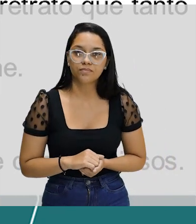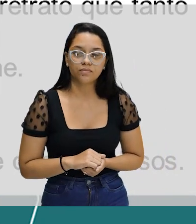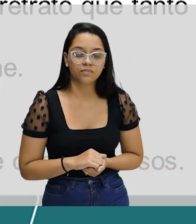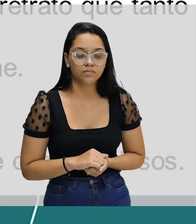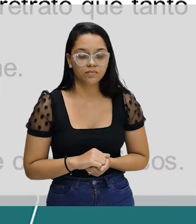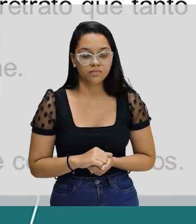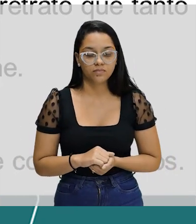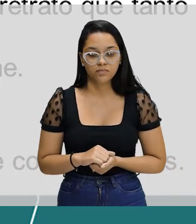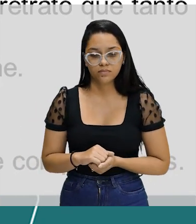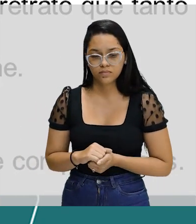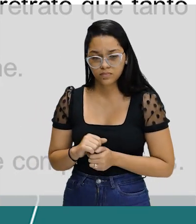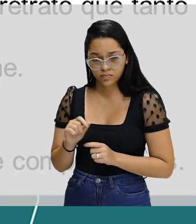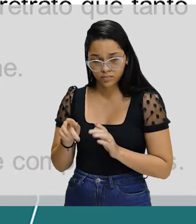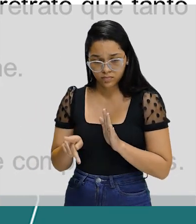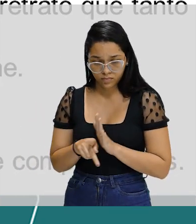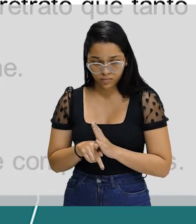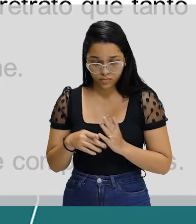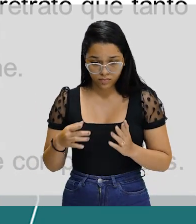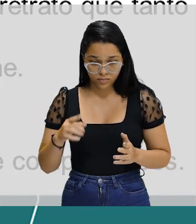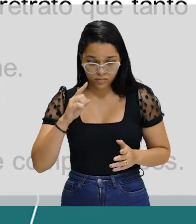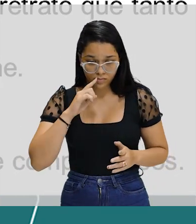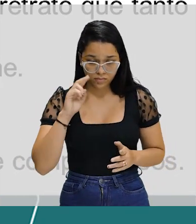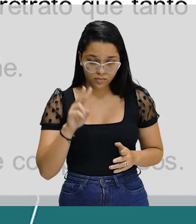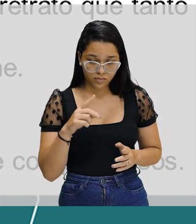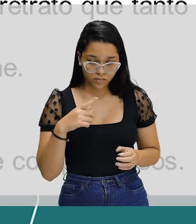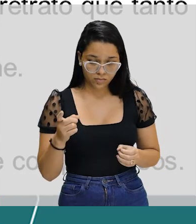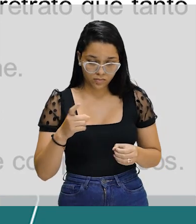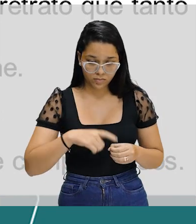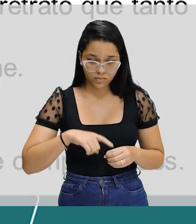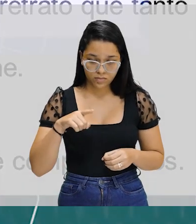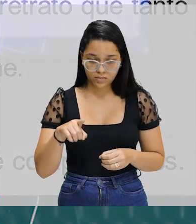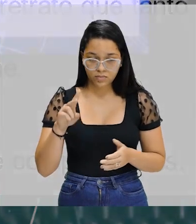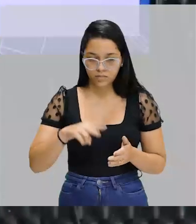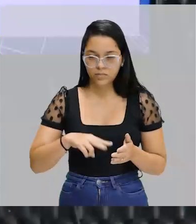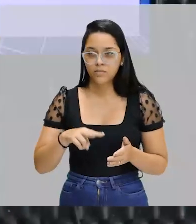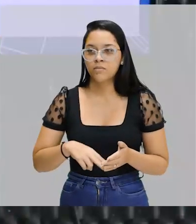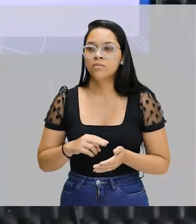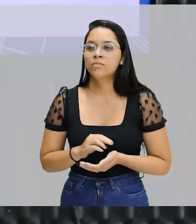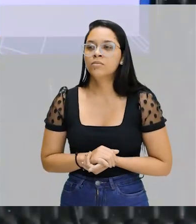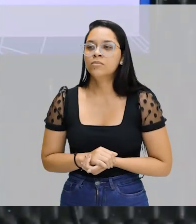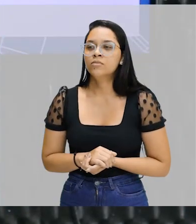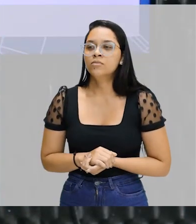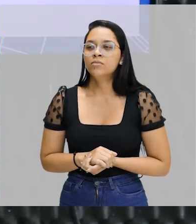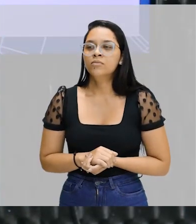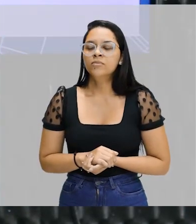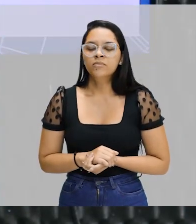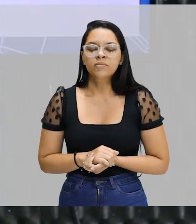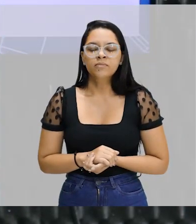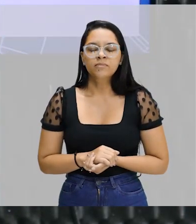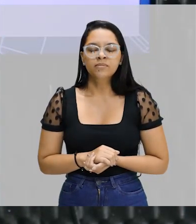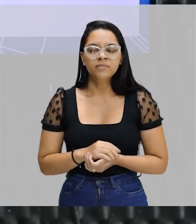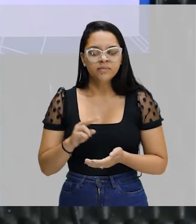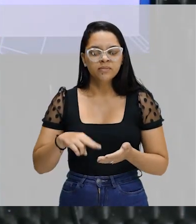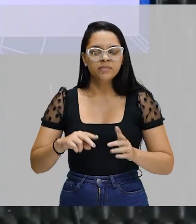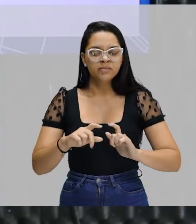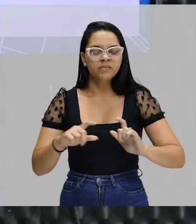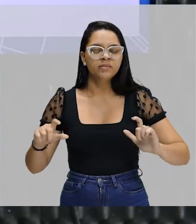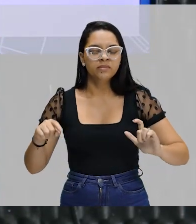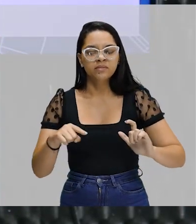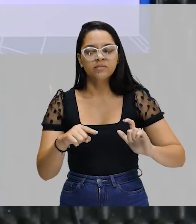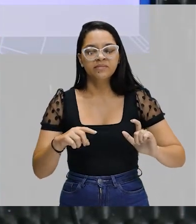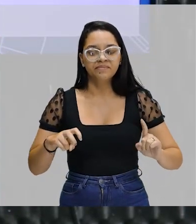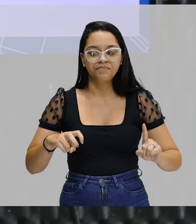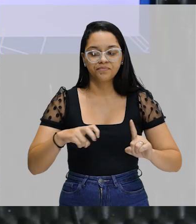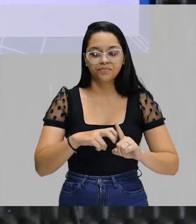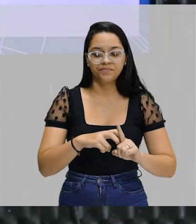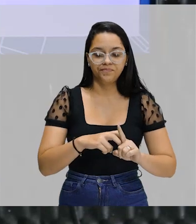essa é a editora, que é o nome da editora. Então, você viu, eu vou voltar aqui só para você ver. Que com um acidente em seu sujeito, assim com